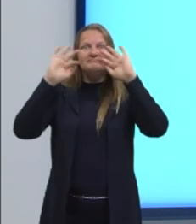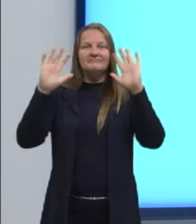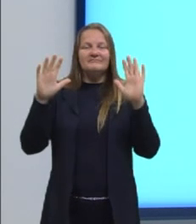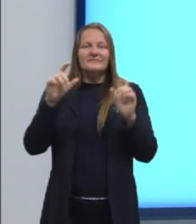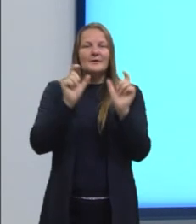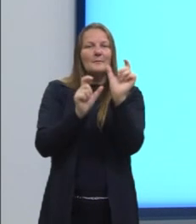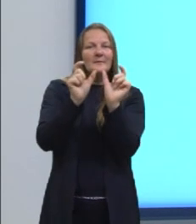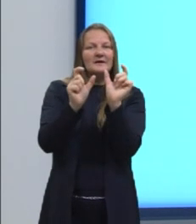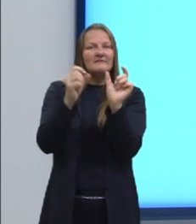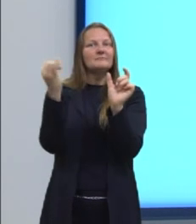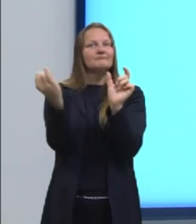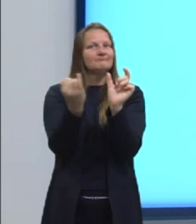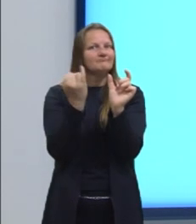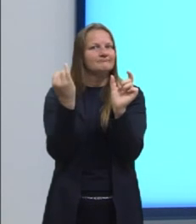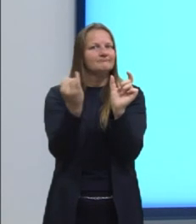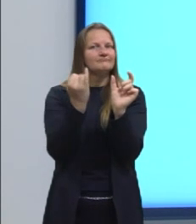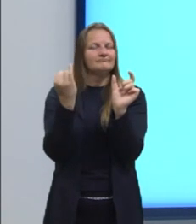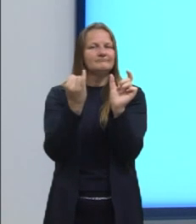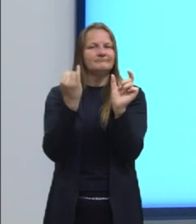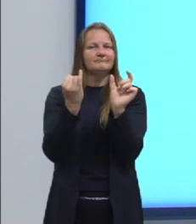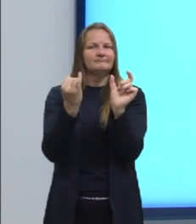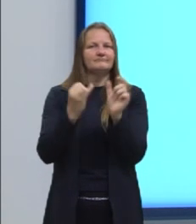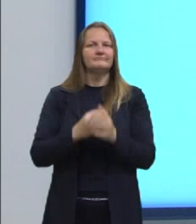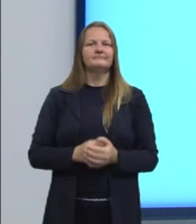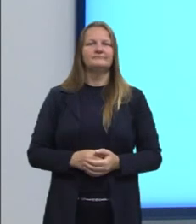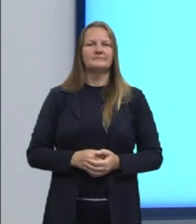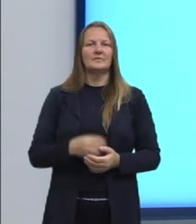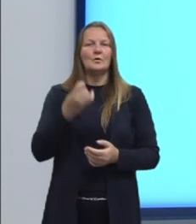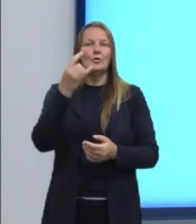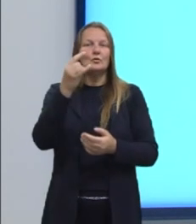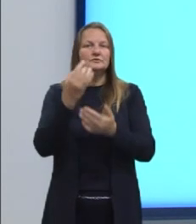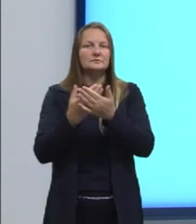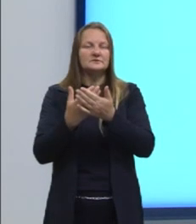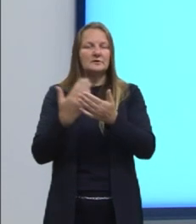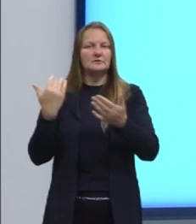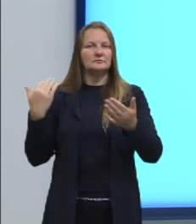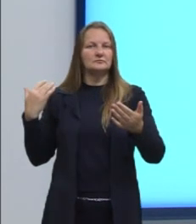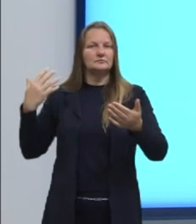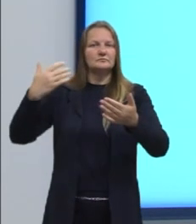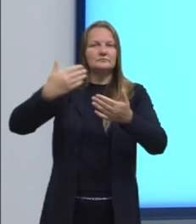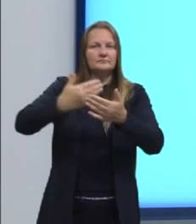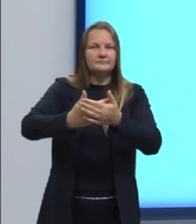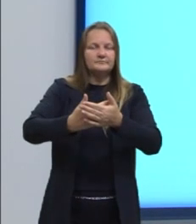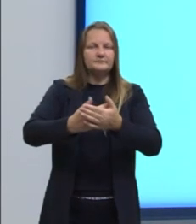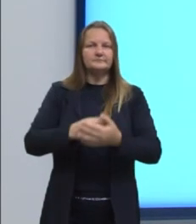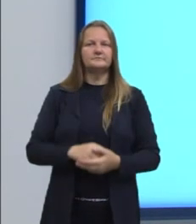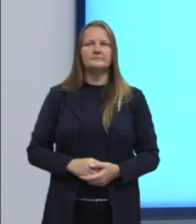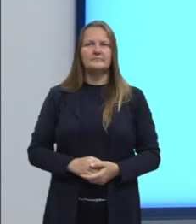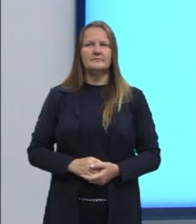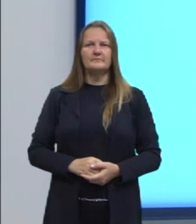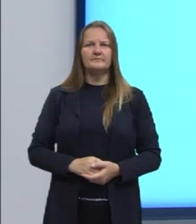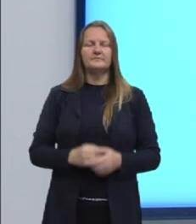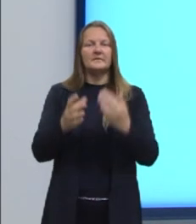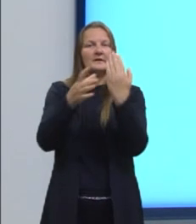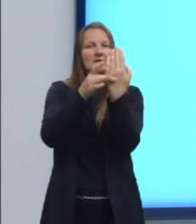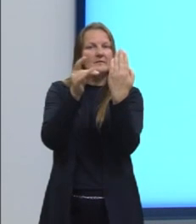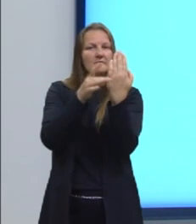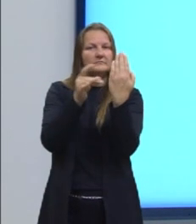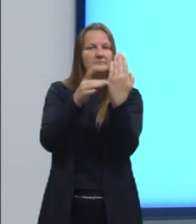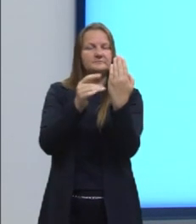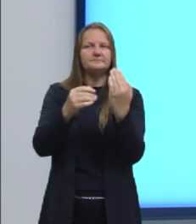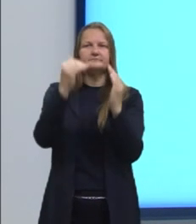termos importantes, né? Que a gente está trabalhando aí nas últimas aulas. E aí nós temos as nossas habilidades.